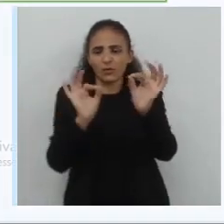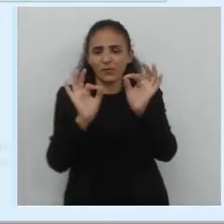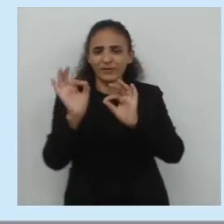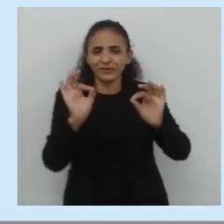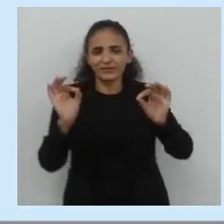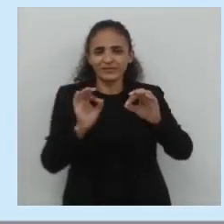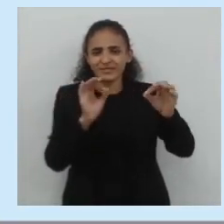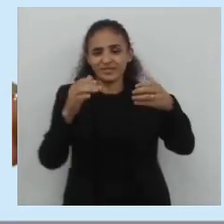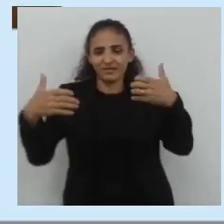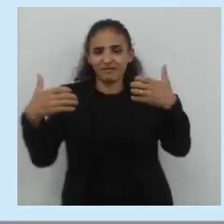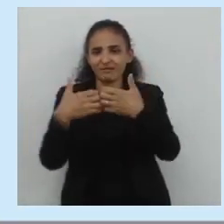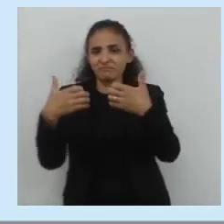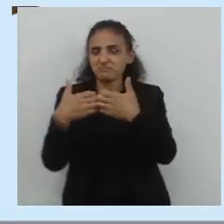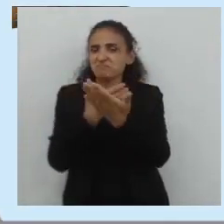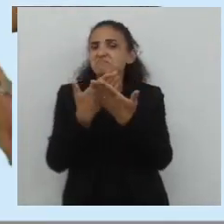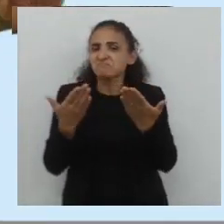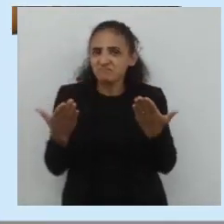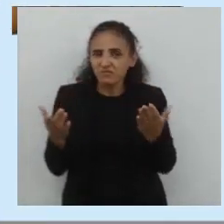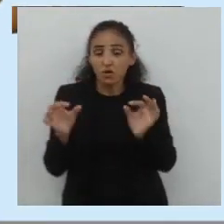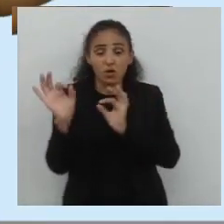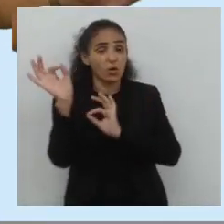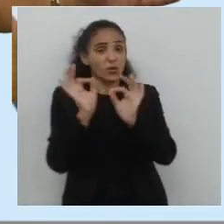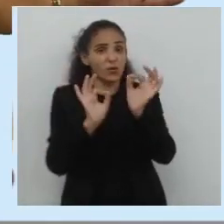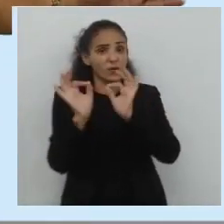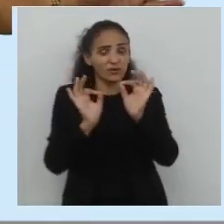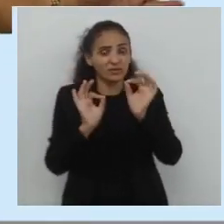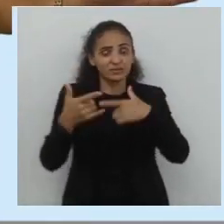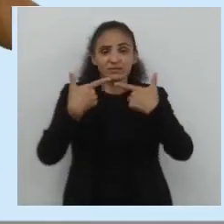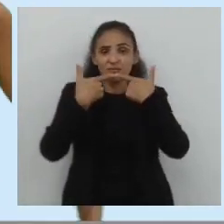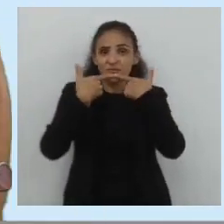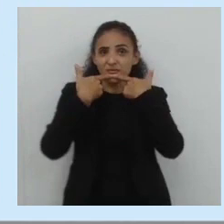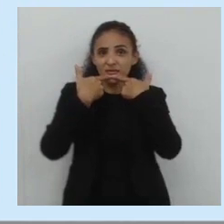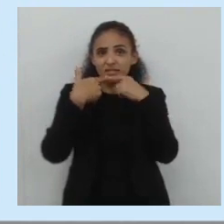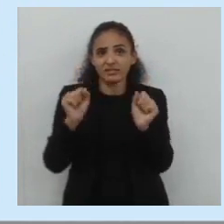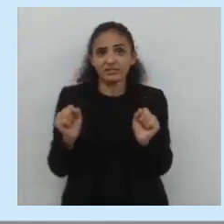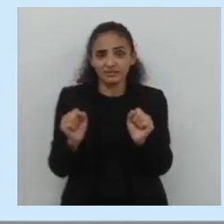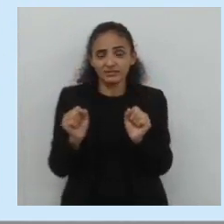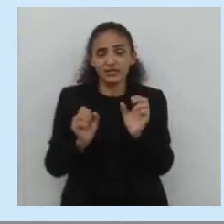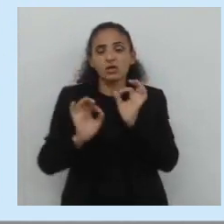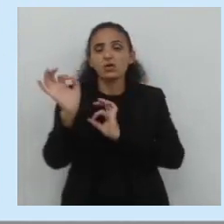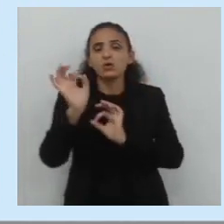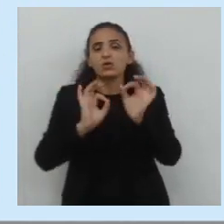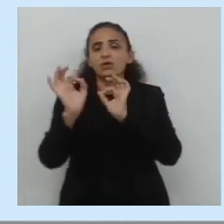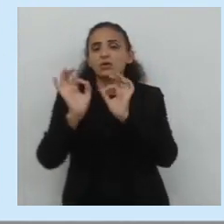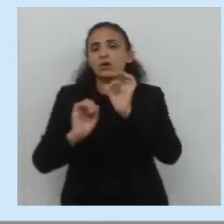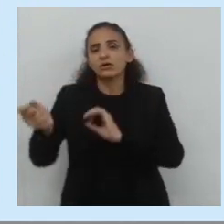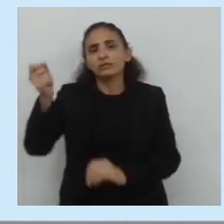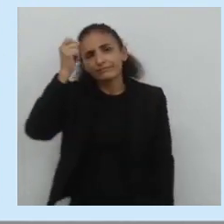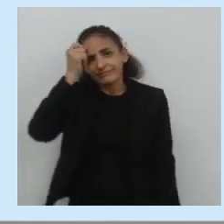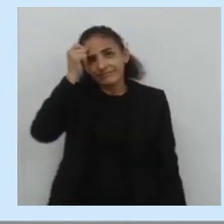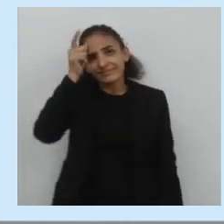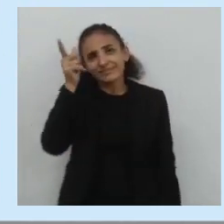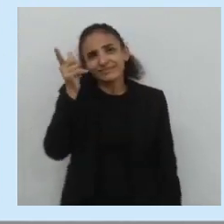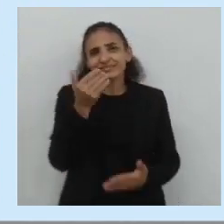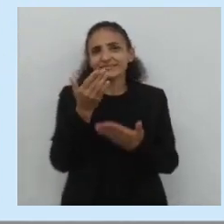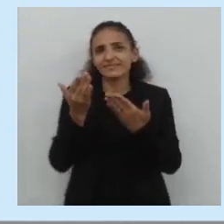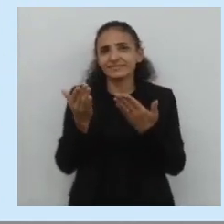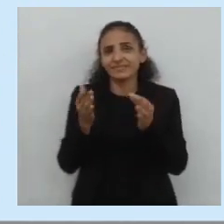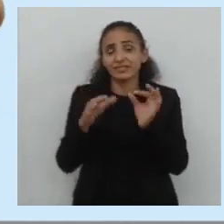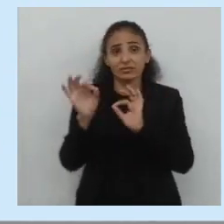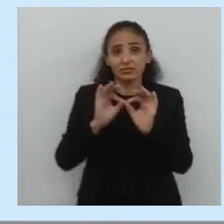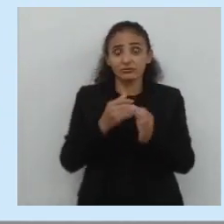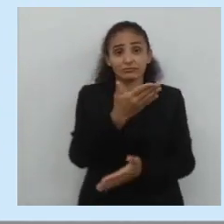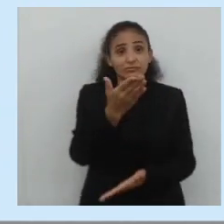e coerência. Então, aqui nós temos a organização linguística e a organização das ideias,